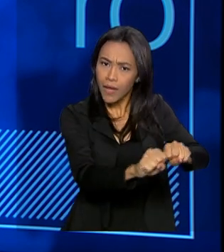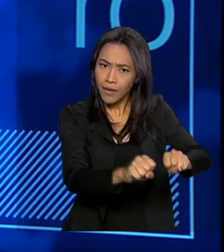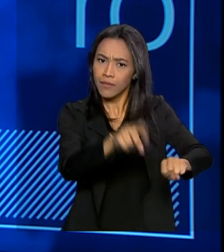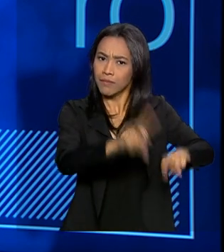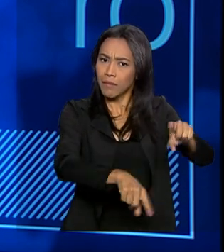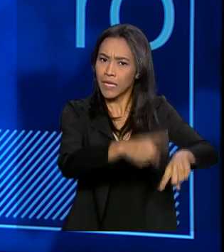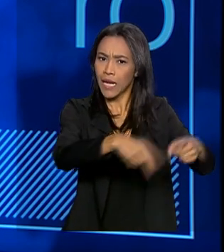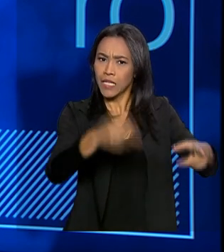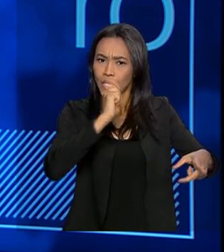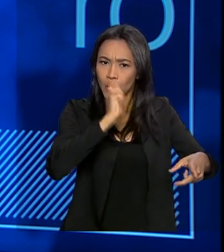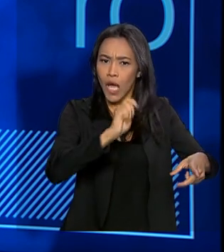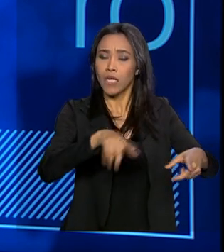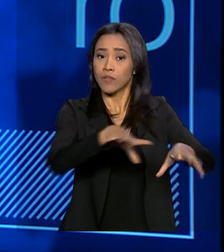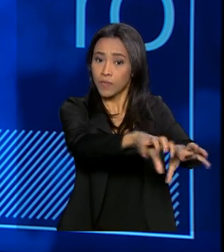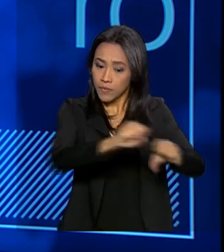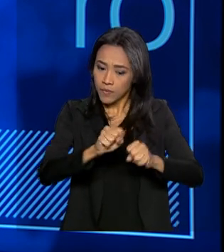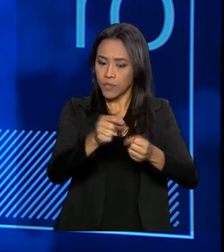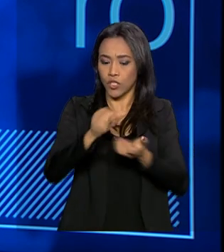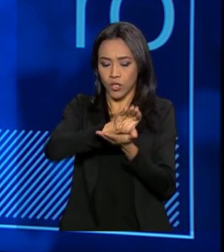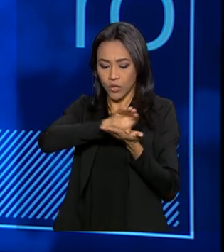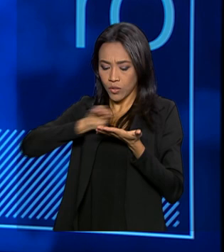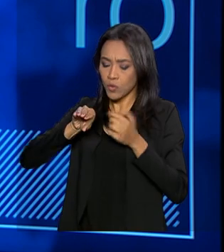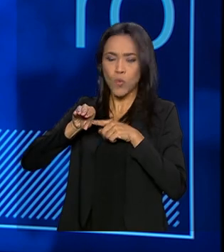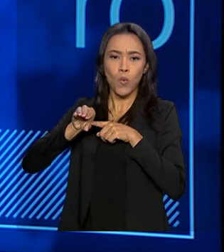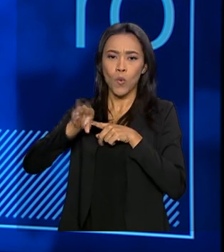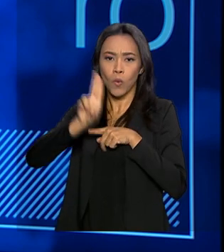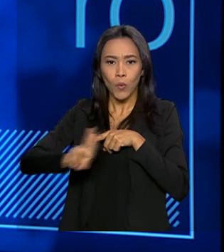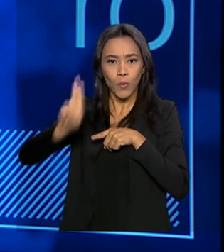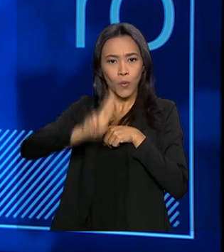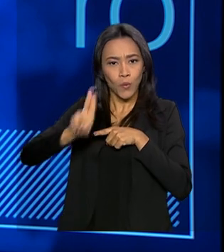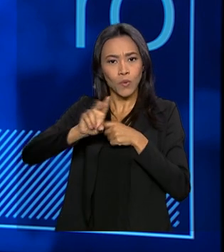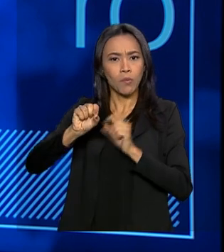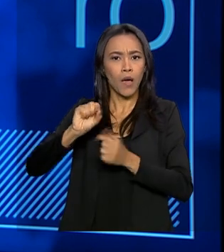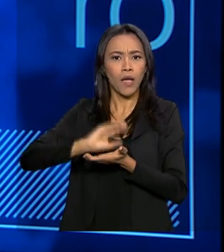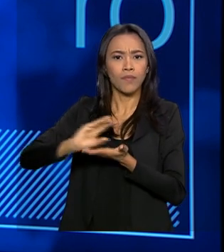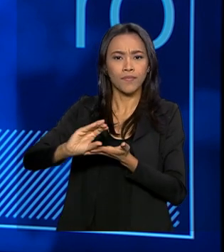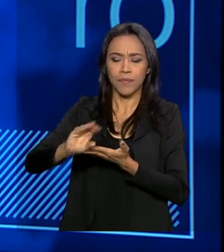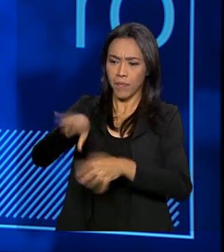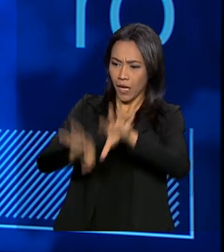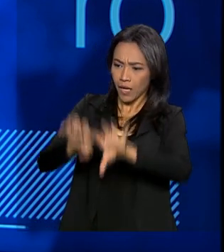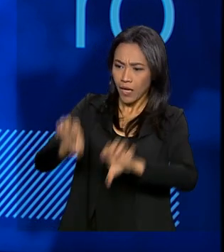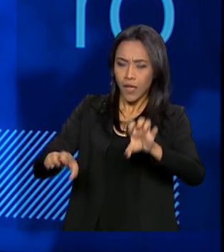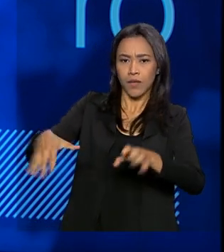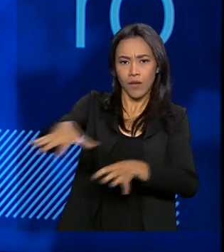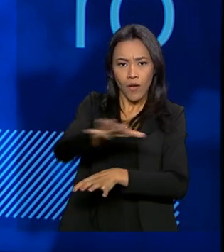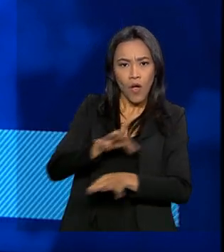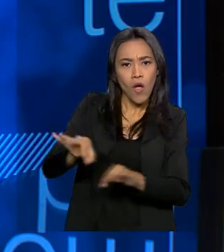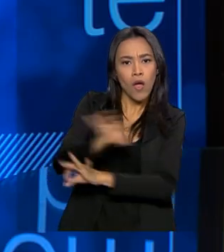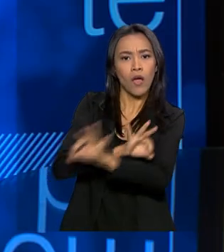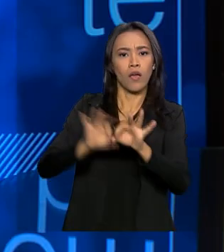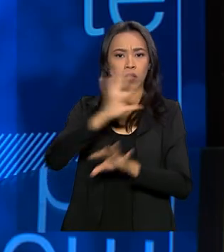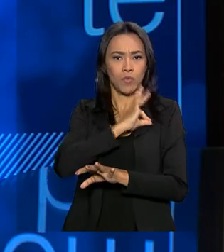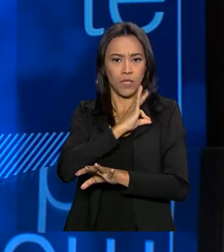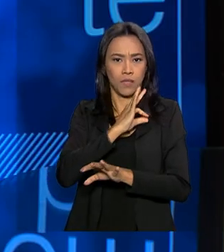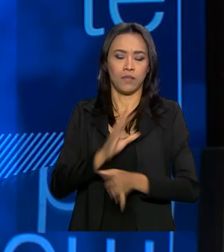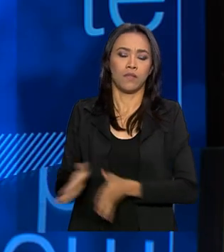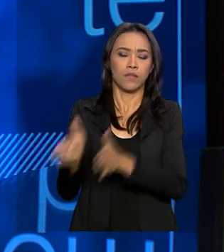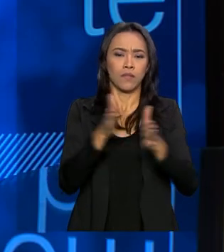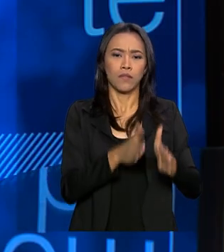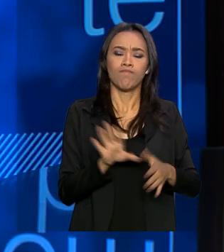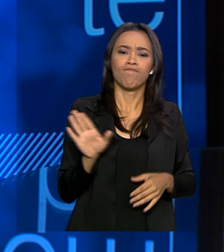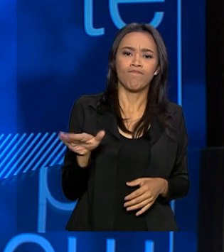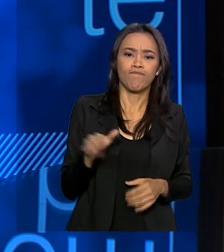uma vez alienado, transferir esse recurso para aplicação no reapareamento das polícias. Nesse sentido,